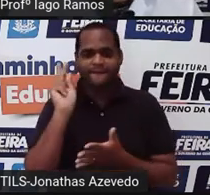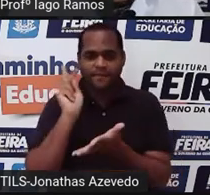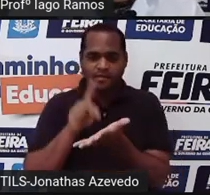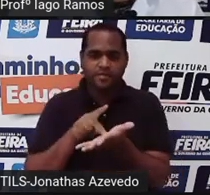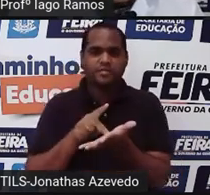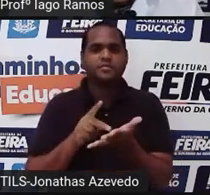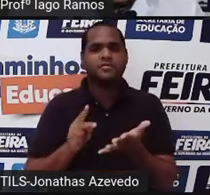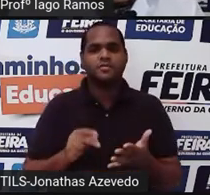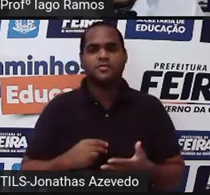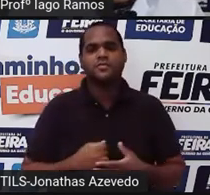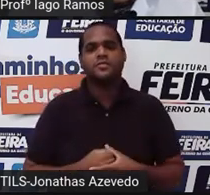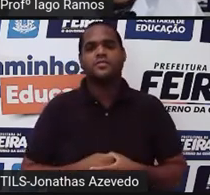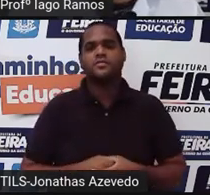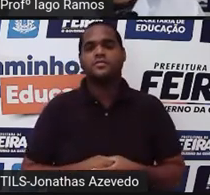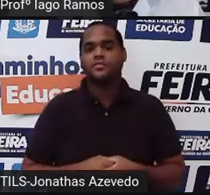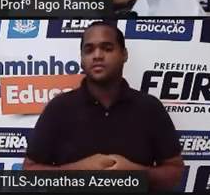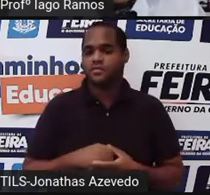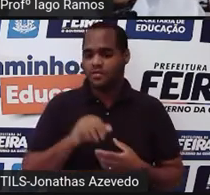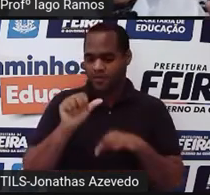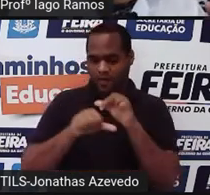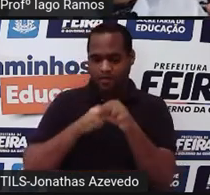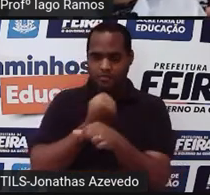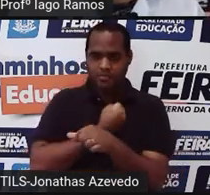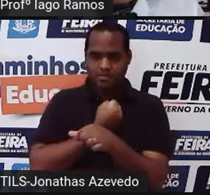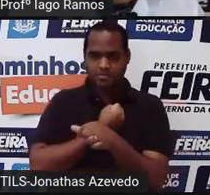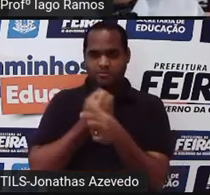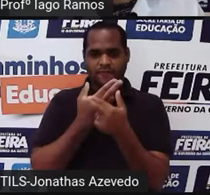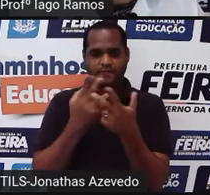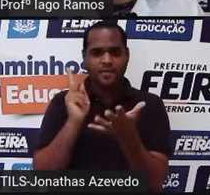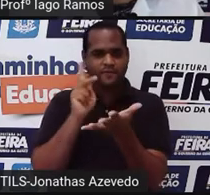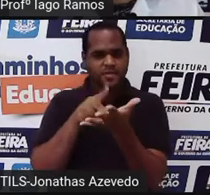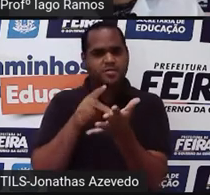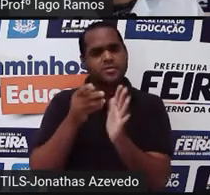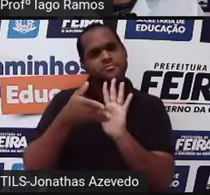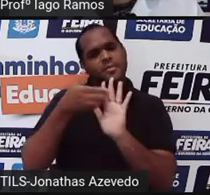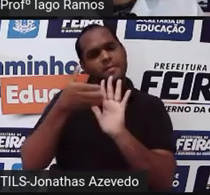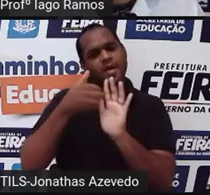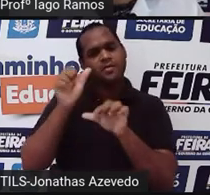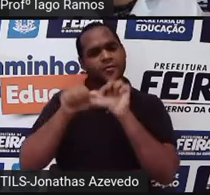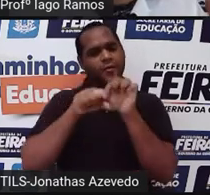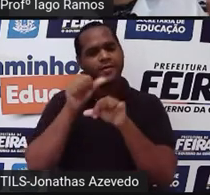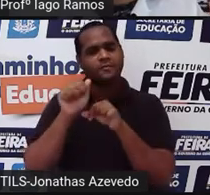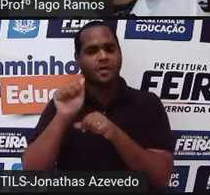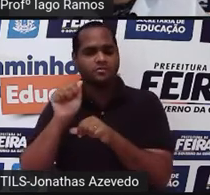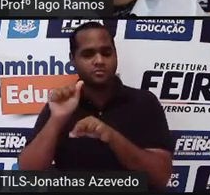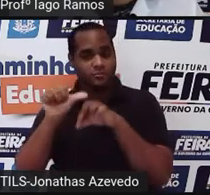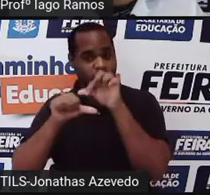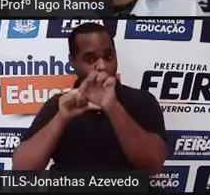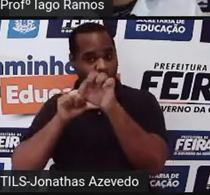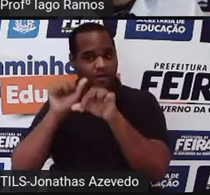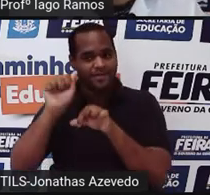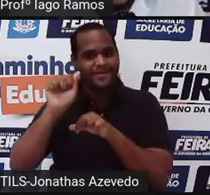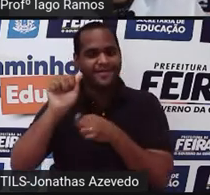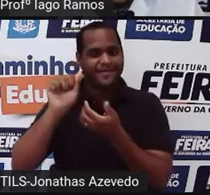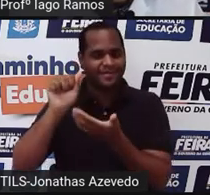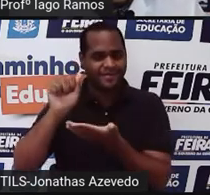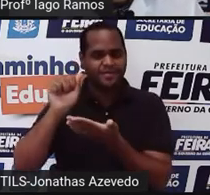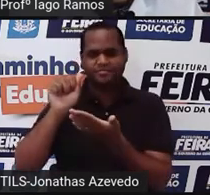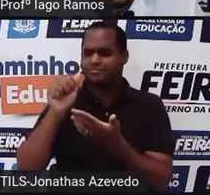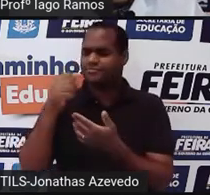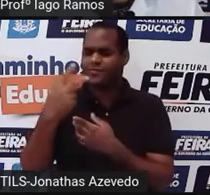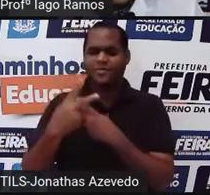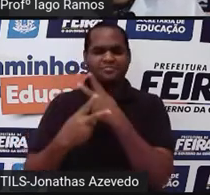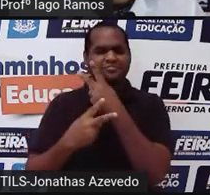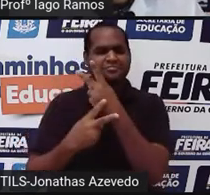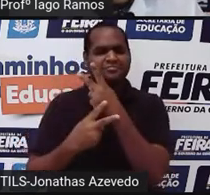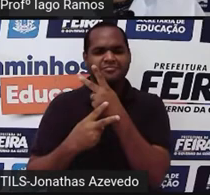vai trocar aquele a ali por números, tá? Por exemplo, eu vou trocar o a por dois. Então, vai ficar dois elevado a um. Por que que